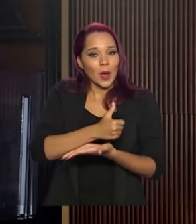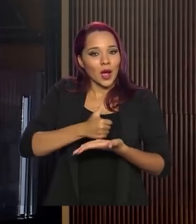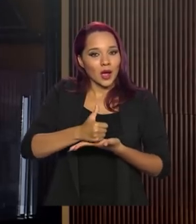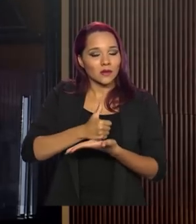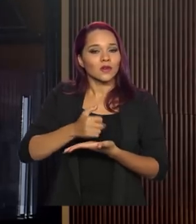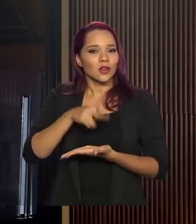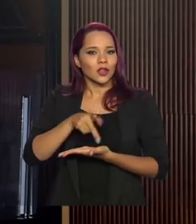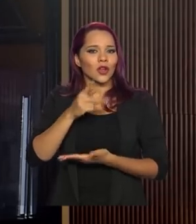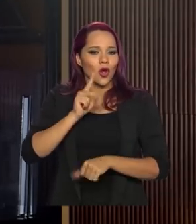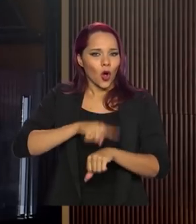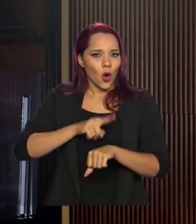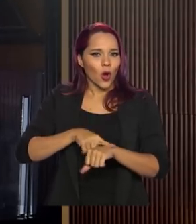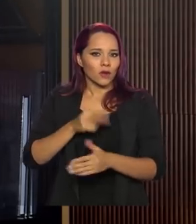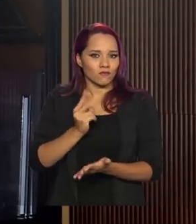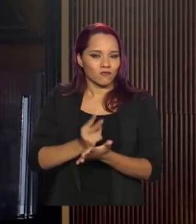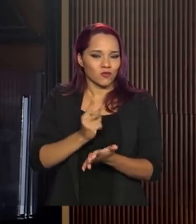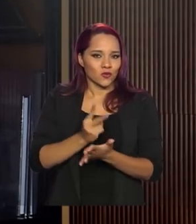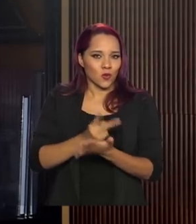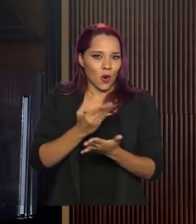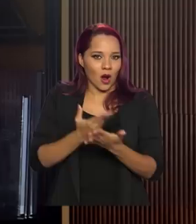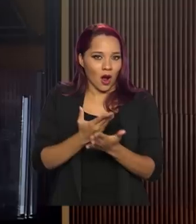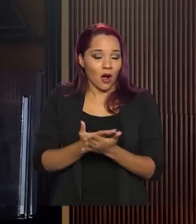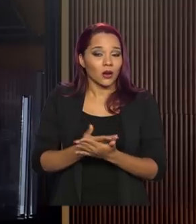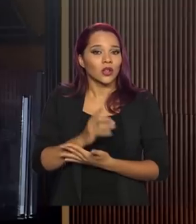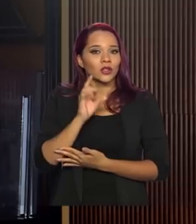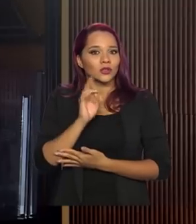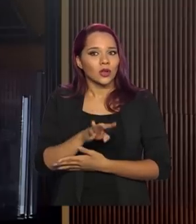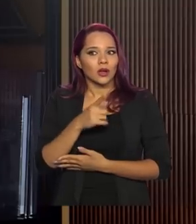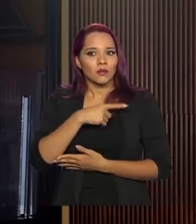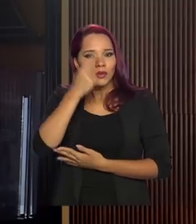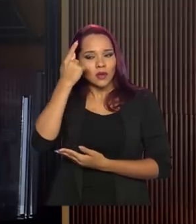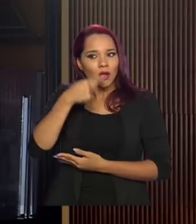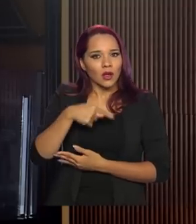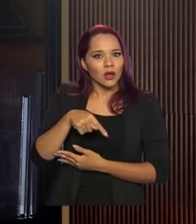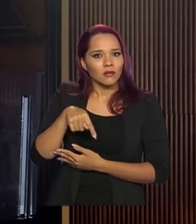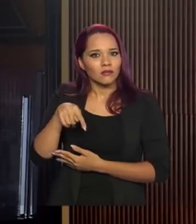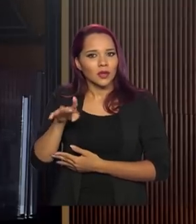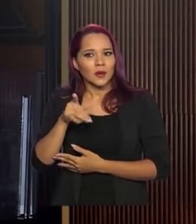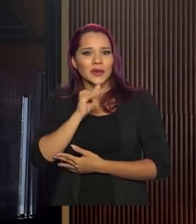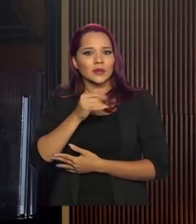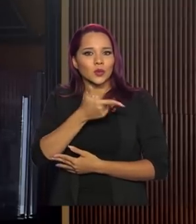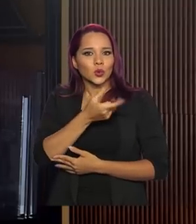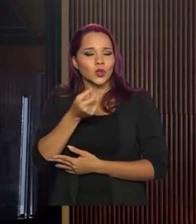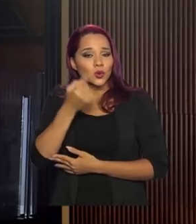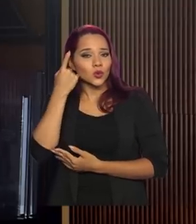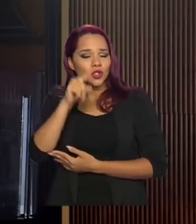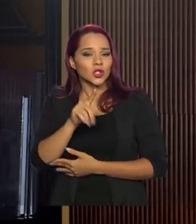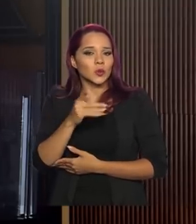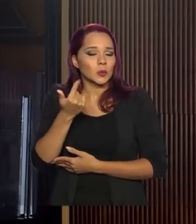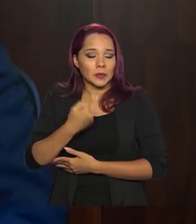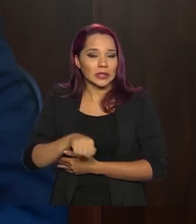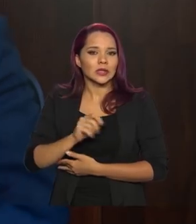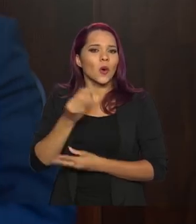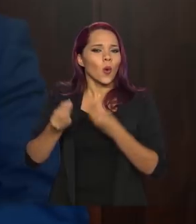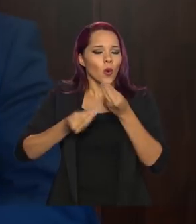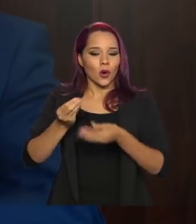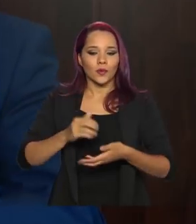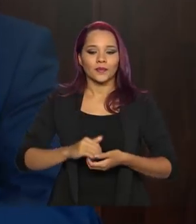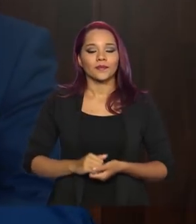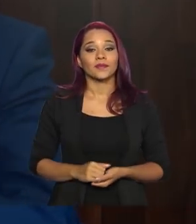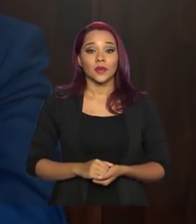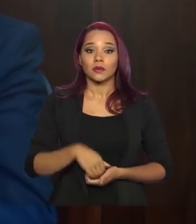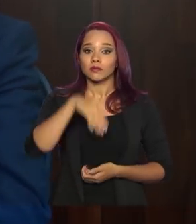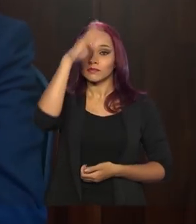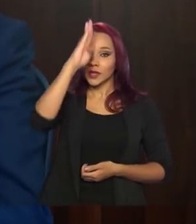mantém a carga horária mínima de aulas neste ano, mas desobriga o cumprimento dos 200 dias leitivos. Como vai funcionar? O Brasil